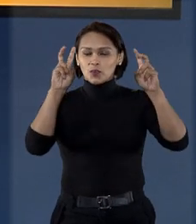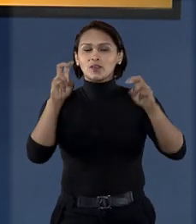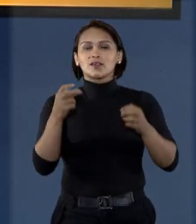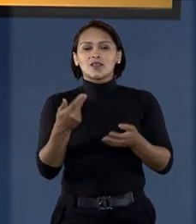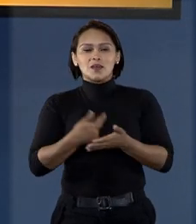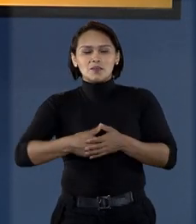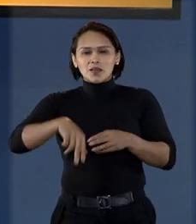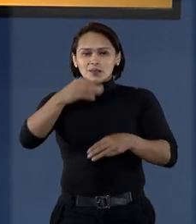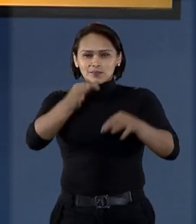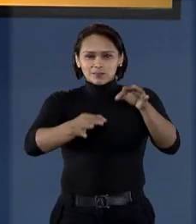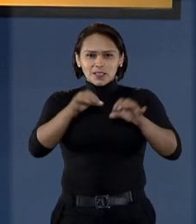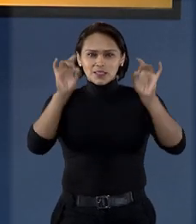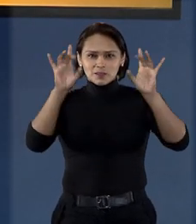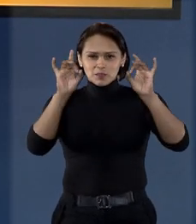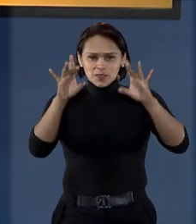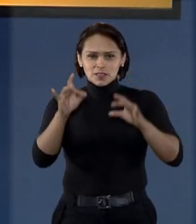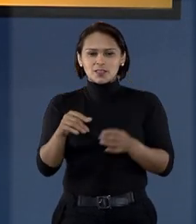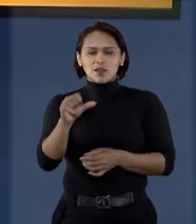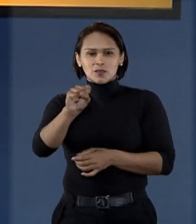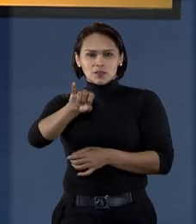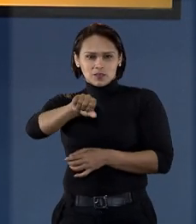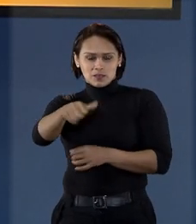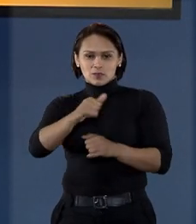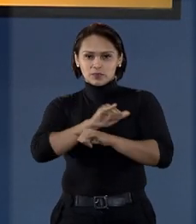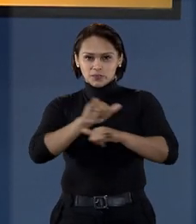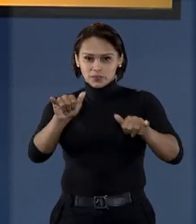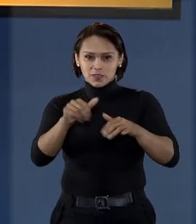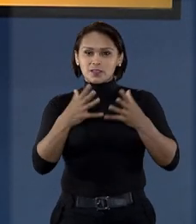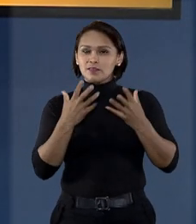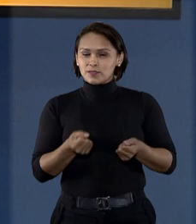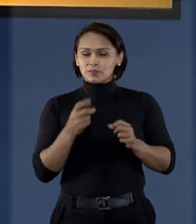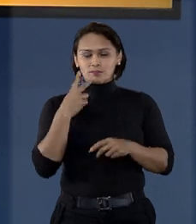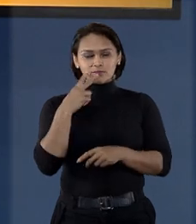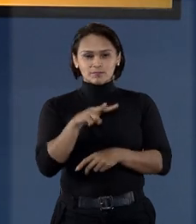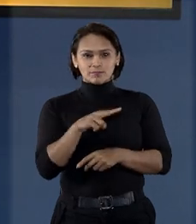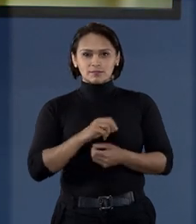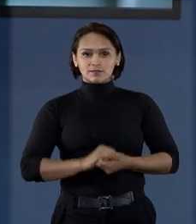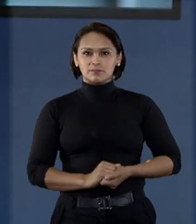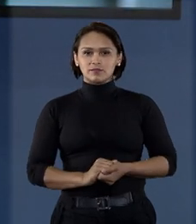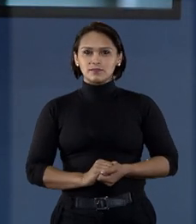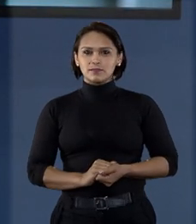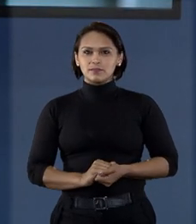tema da matéria especial do STJ Notícias desta semana. Vamos ver?